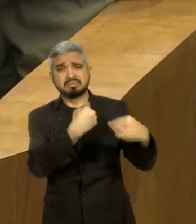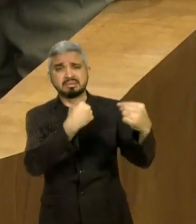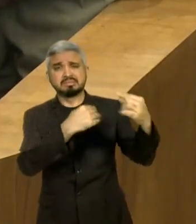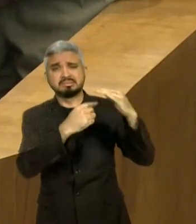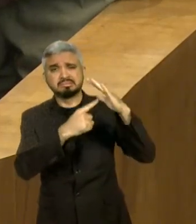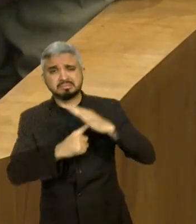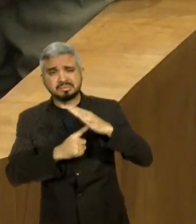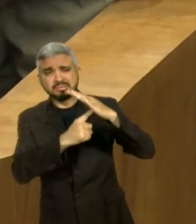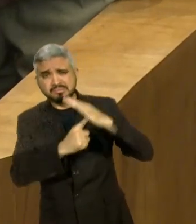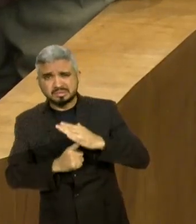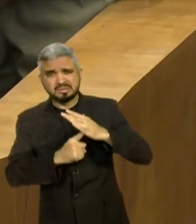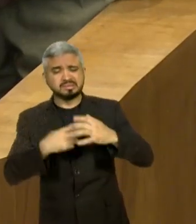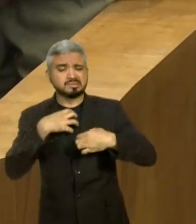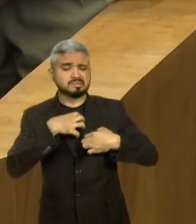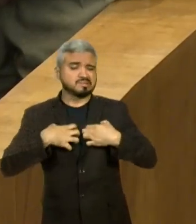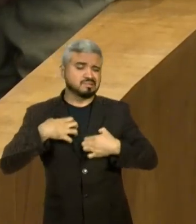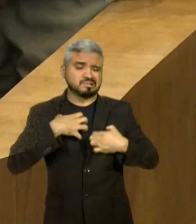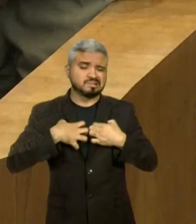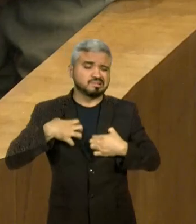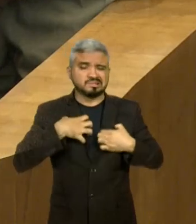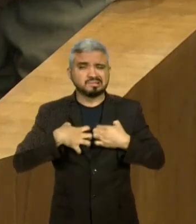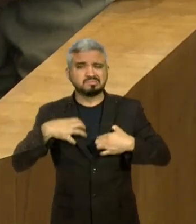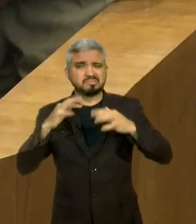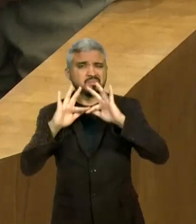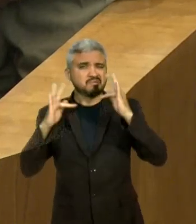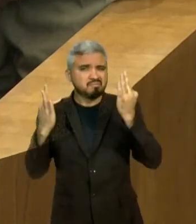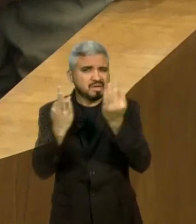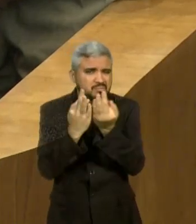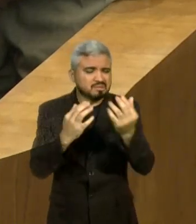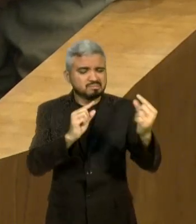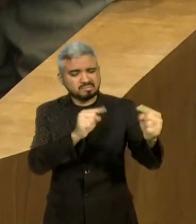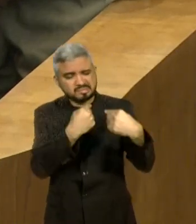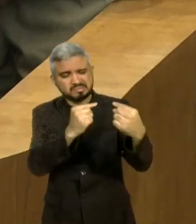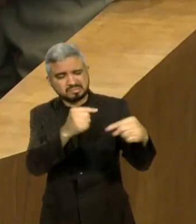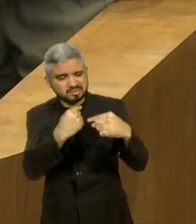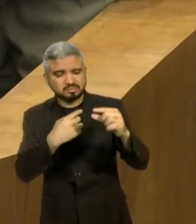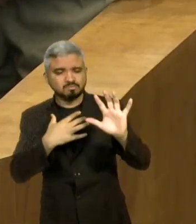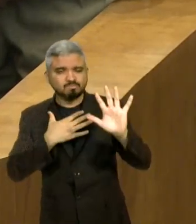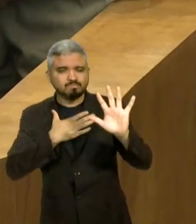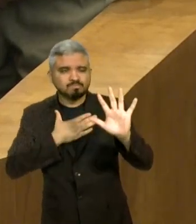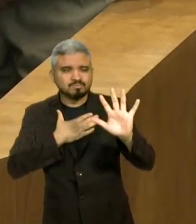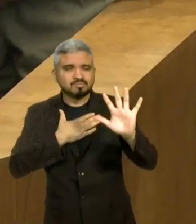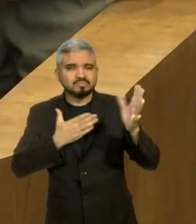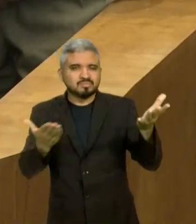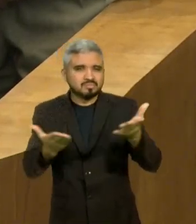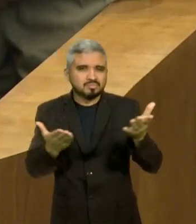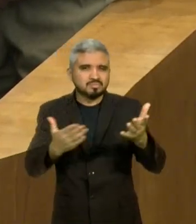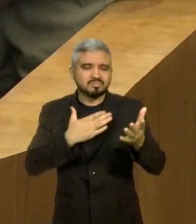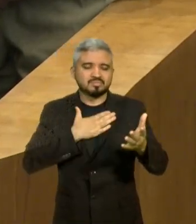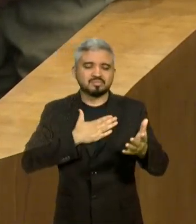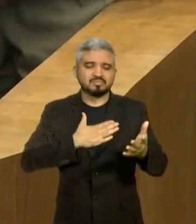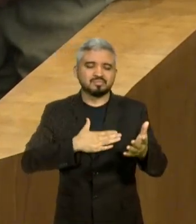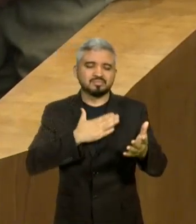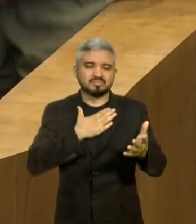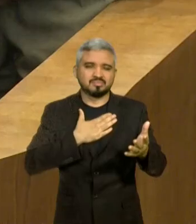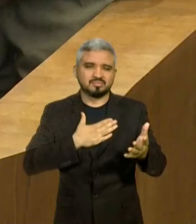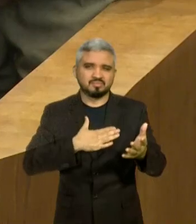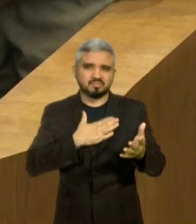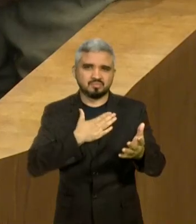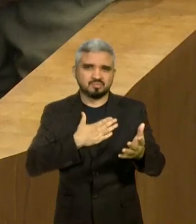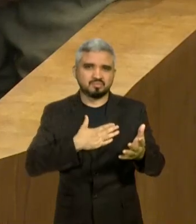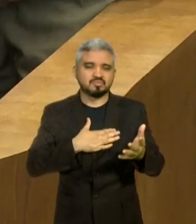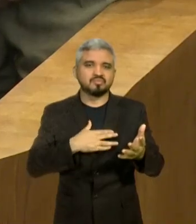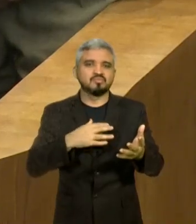com os ataques que minha família sofreu, o doce amargo, o